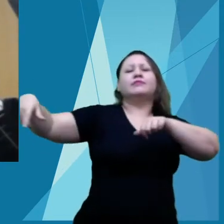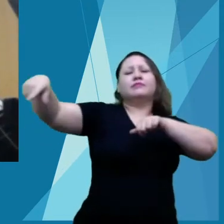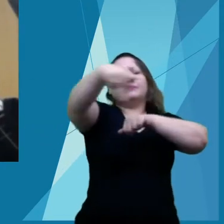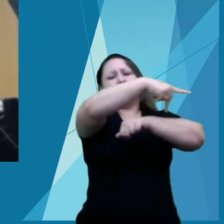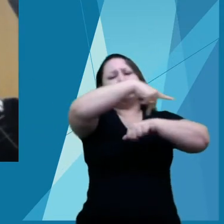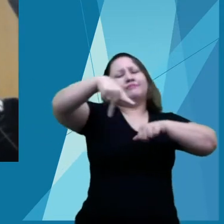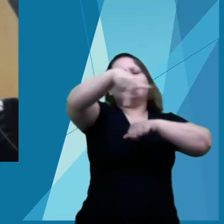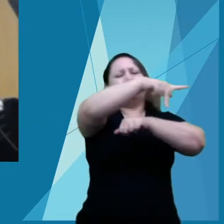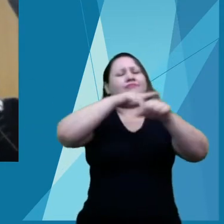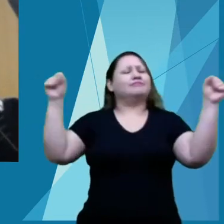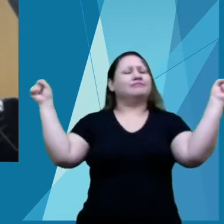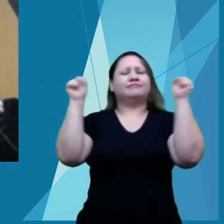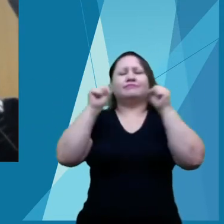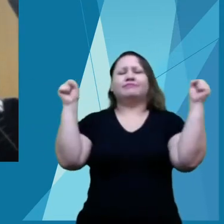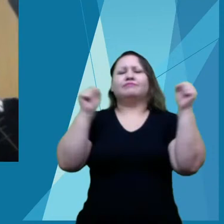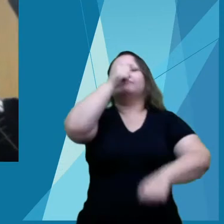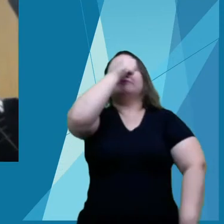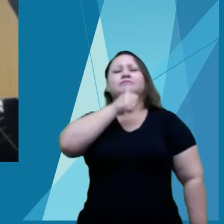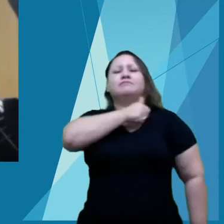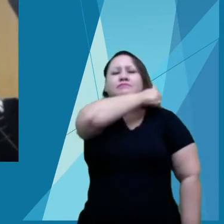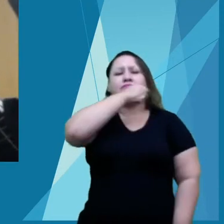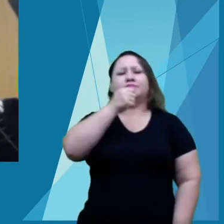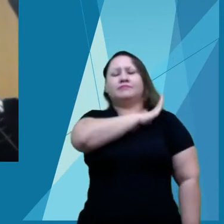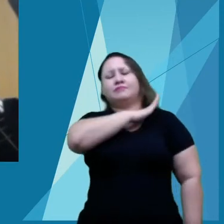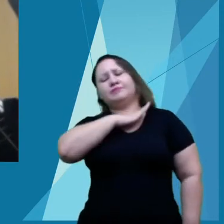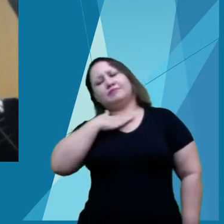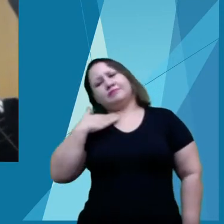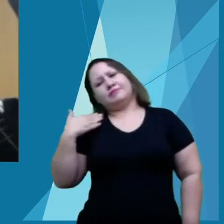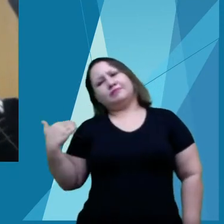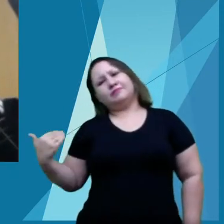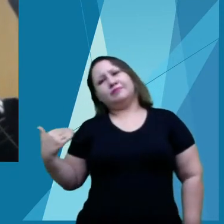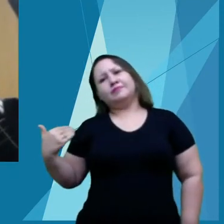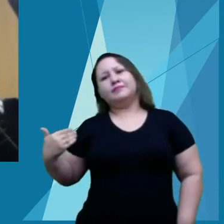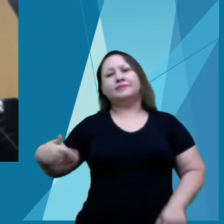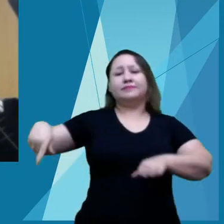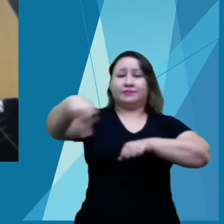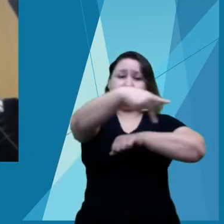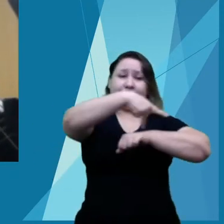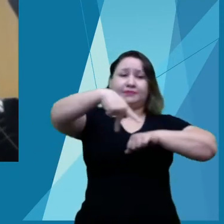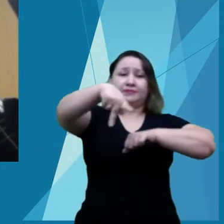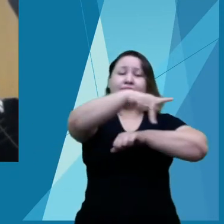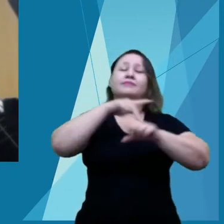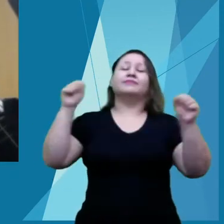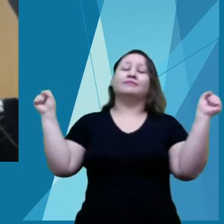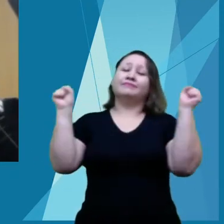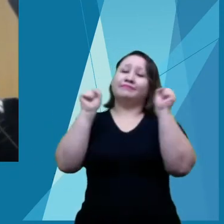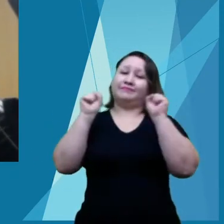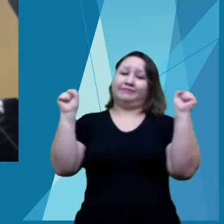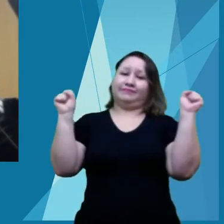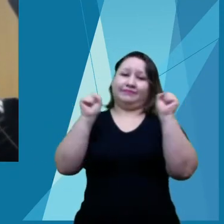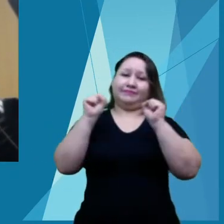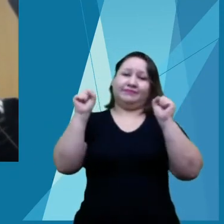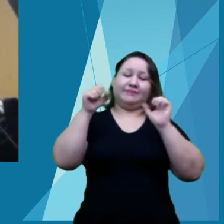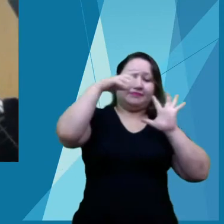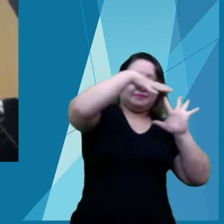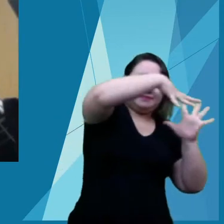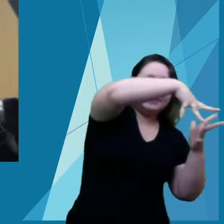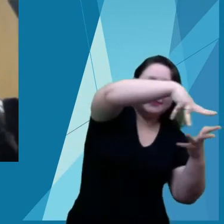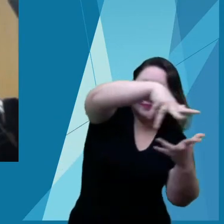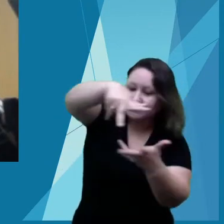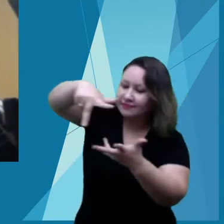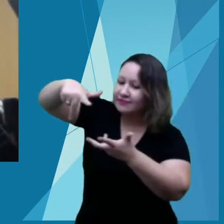ó pátria amada, dos filhos deste sol, és mãe gentil,